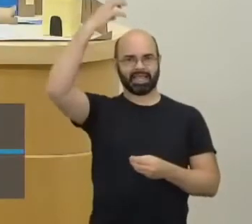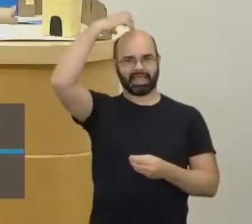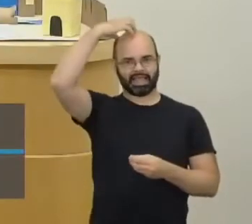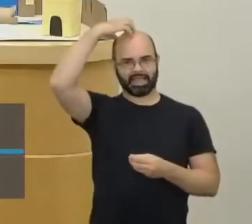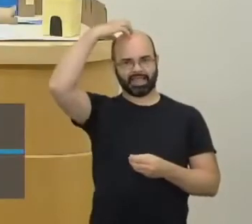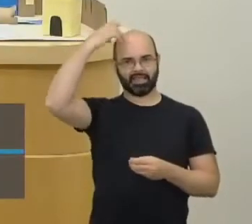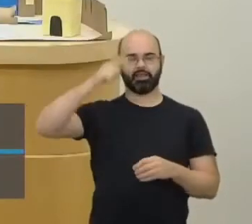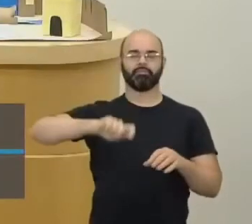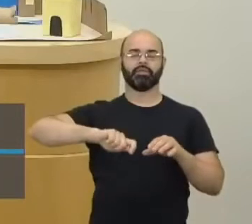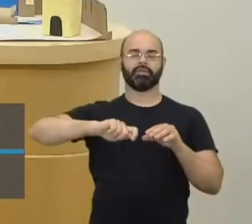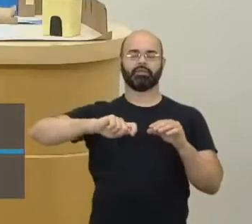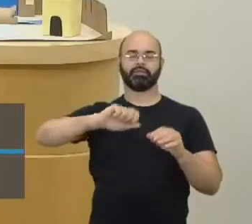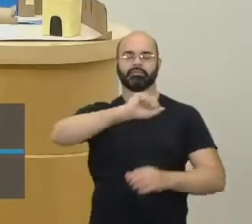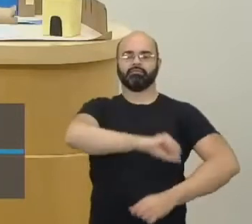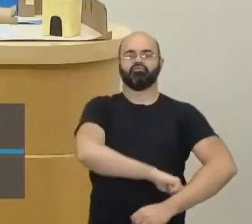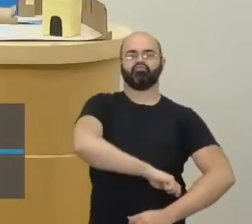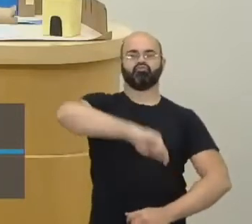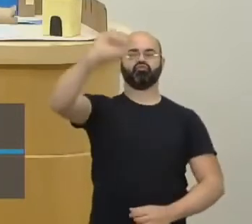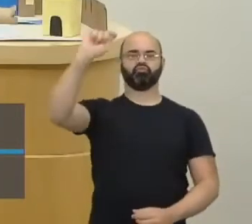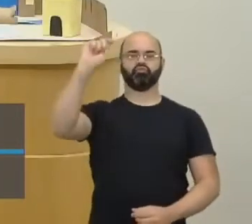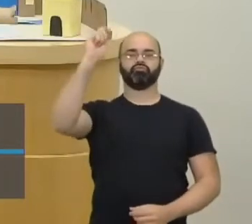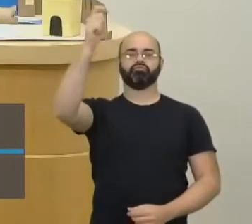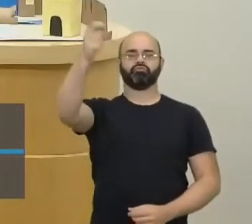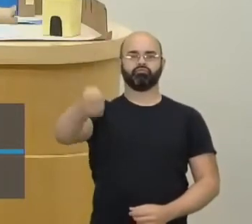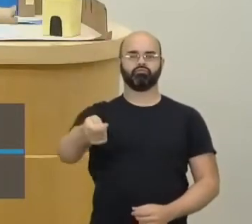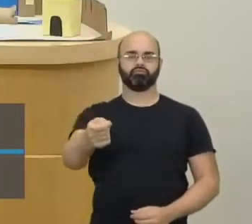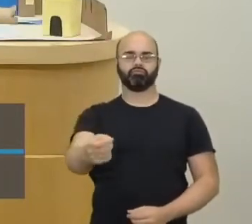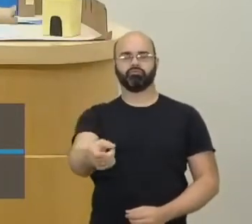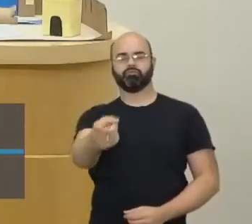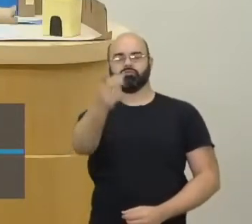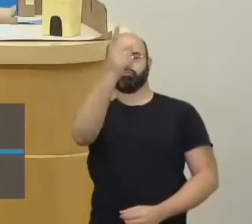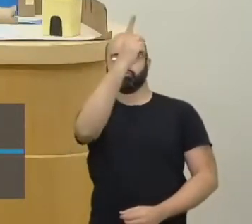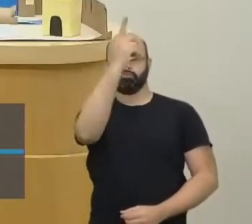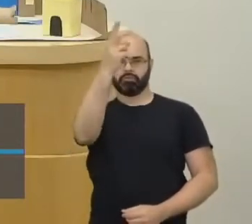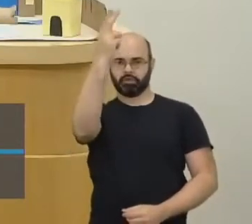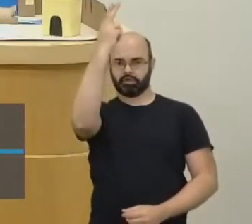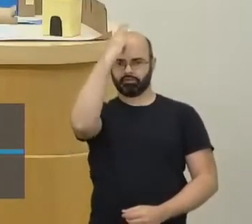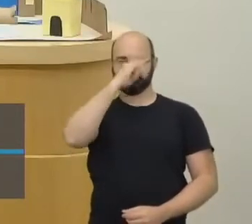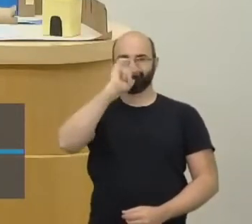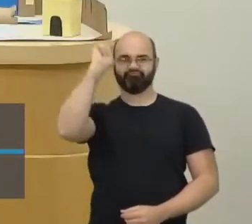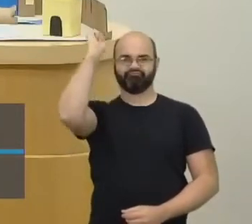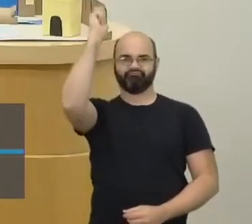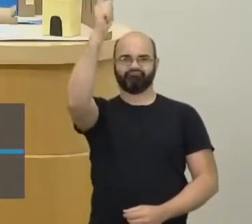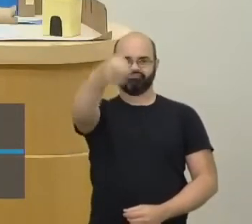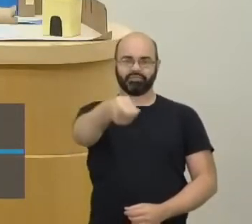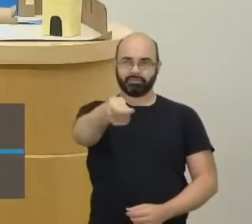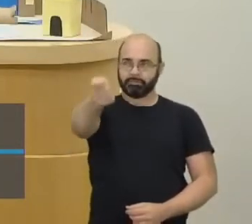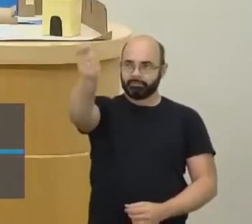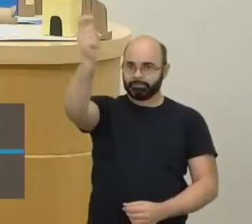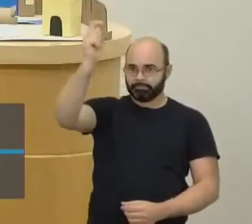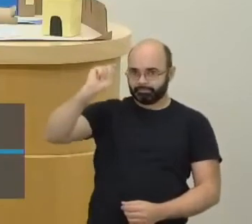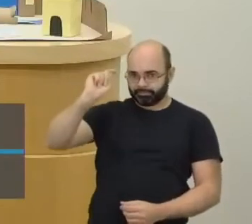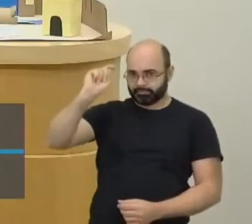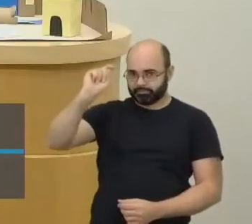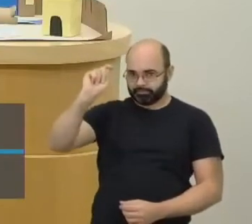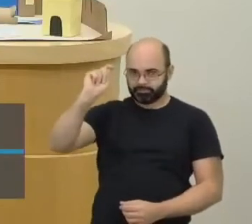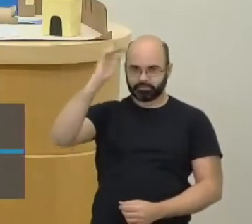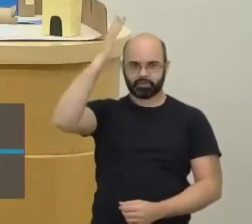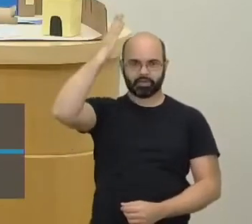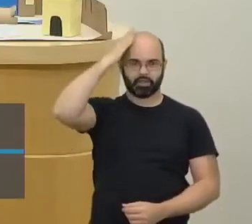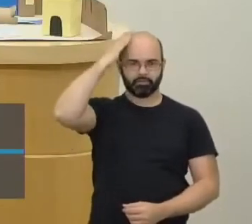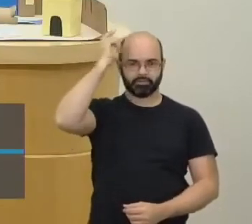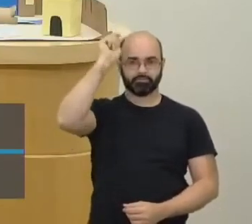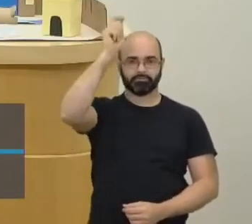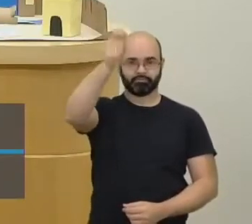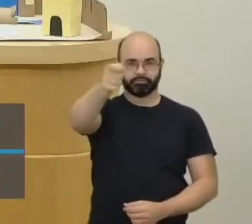Coloca uma espada na cabeça, assim, de uma outra pessoa. Então, naquele momento, eles estão ali firmando um acordo,